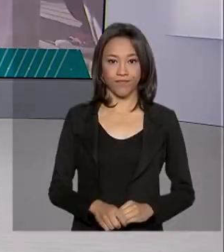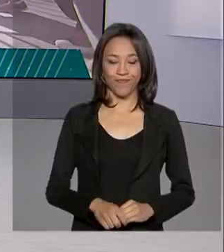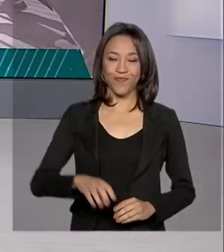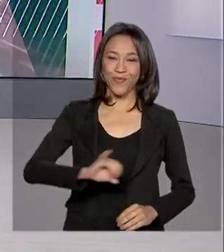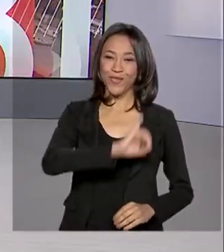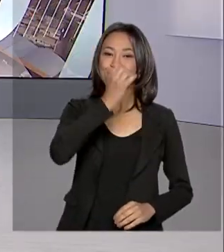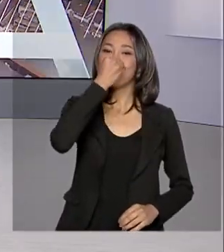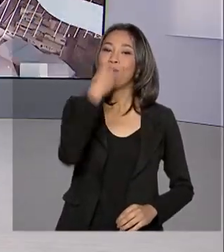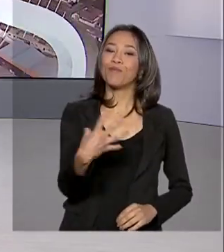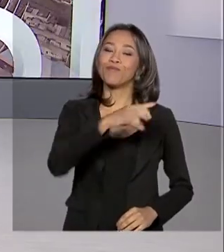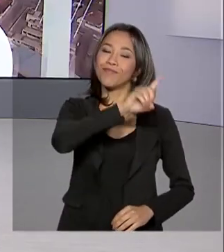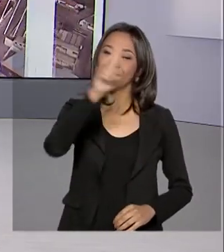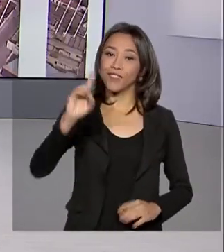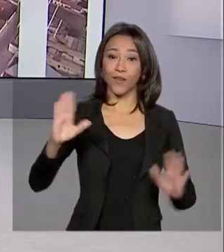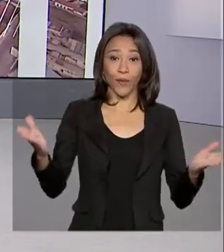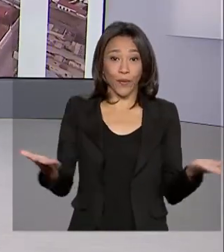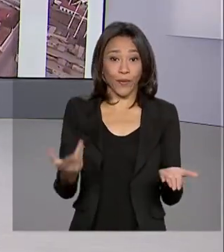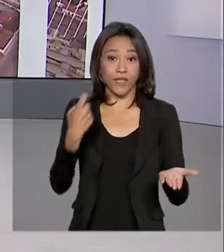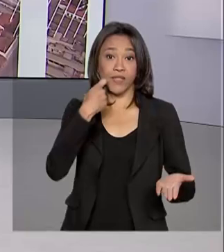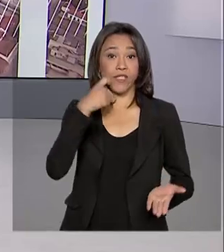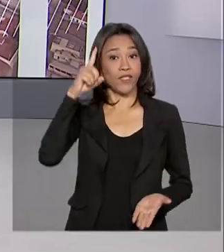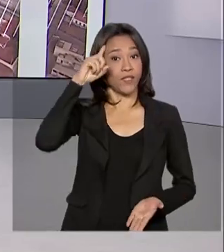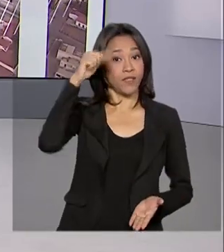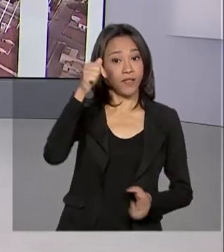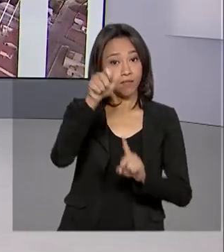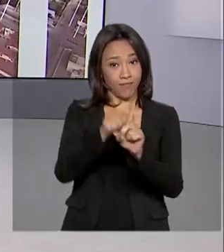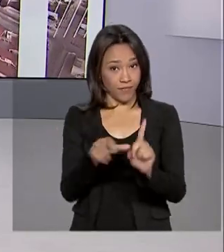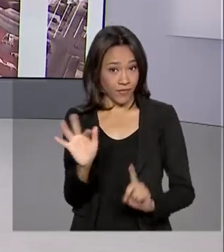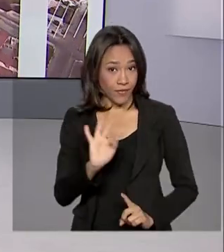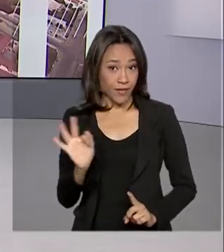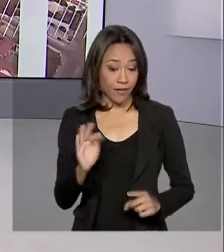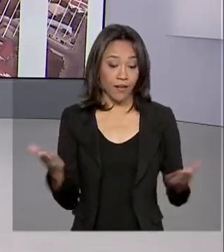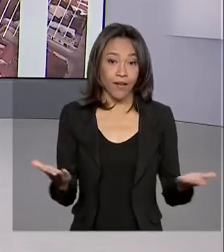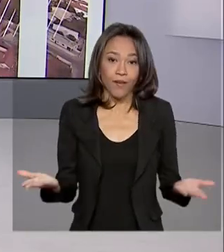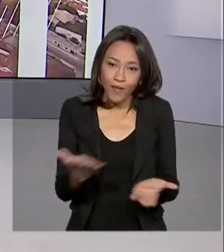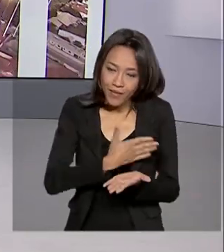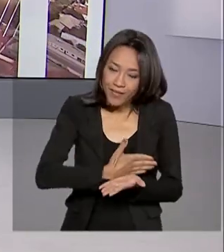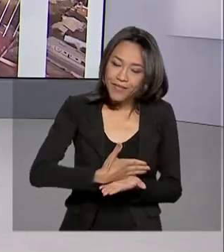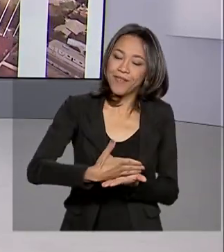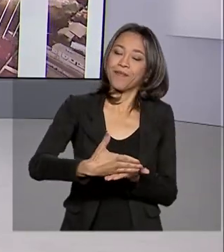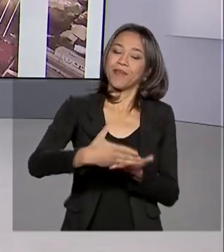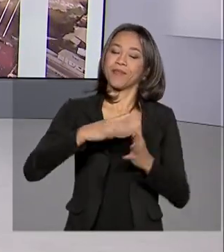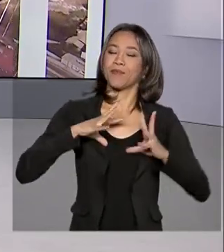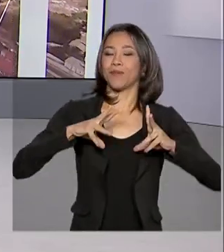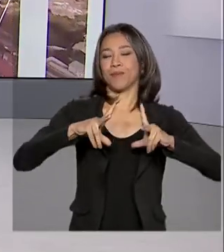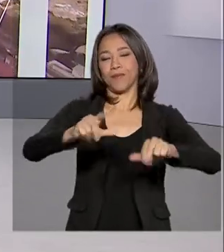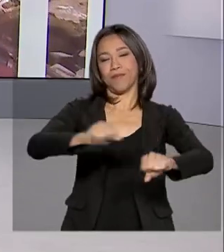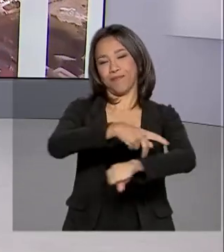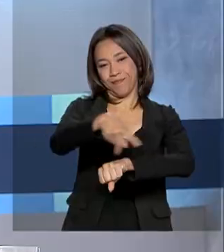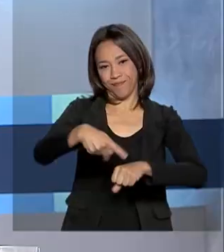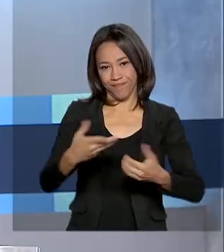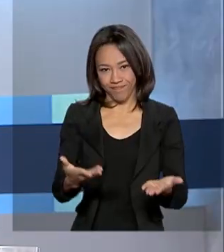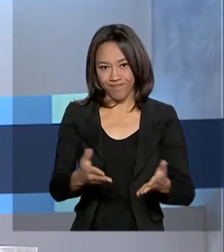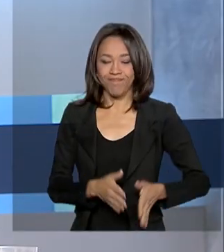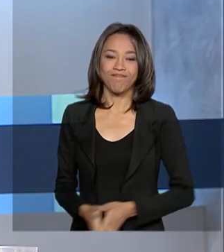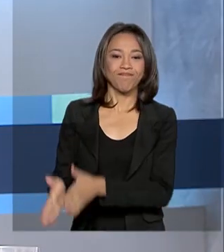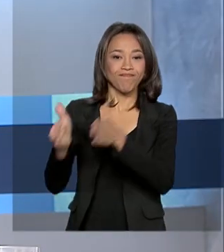Bom dia, hoje é sexta-feira, 7 de fevereiro. Começa agora o Brasil em dia para todo o país.